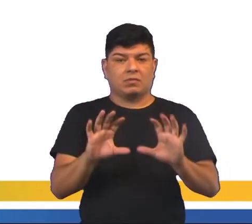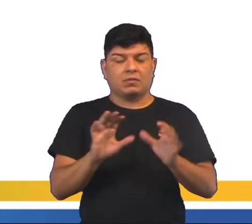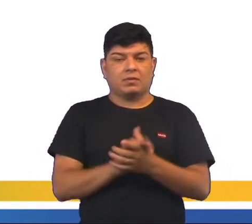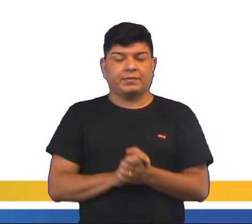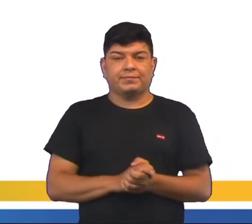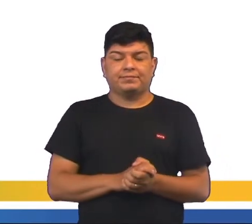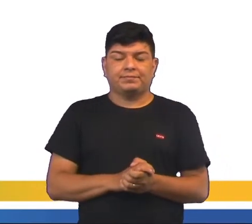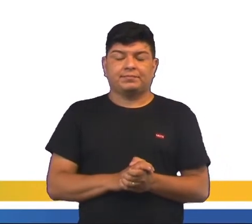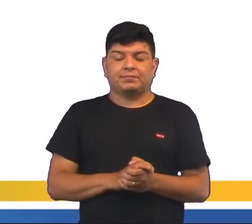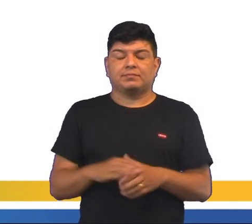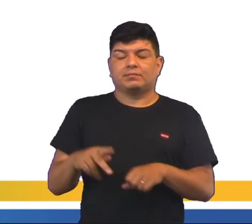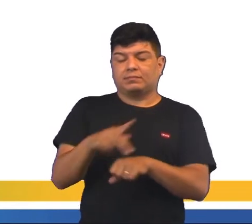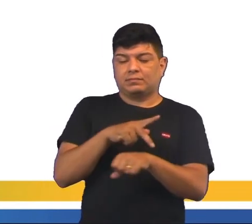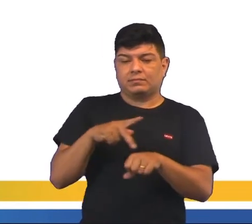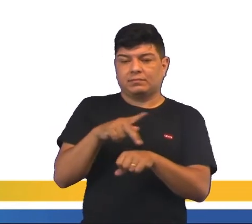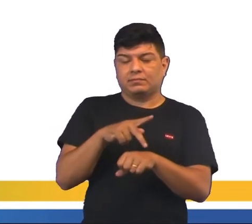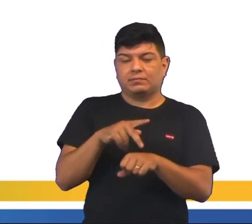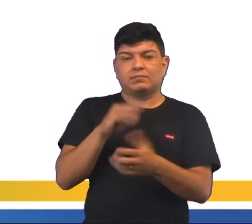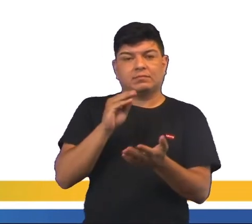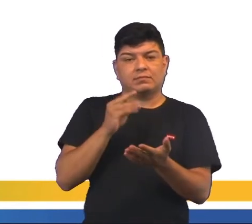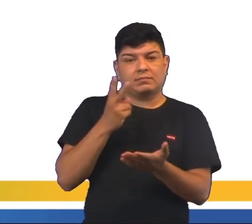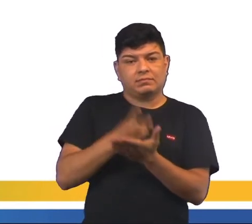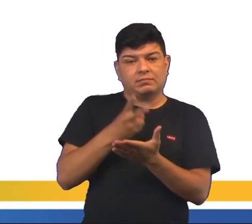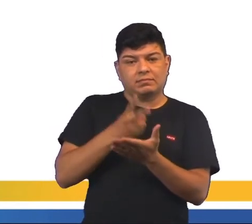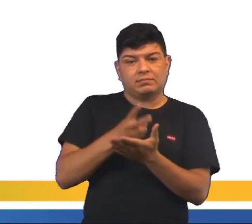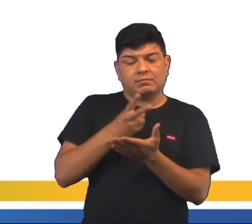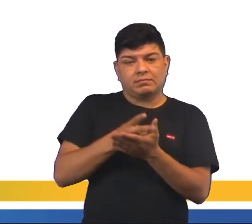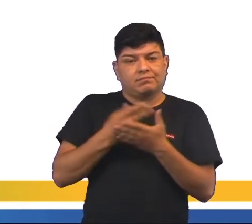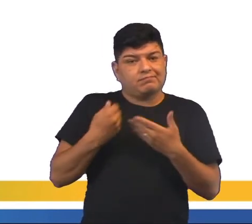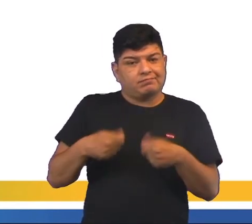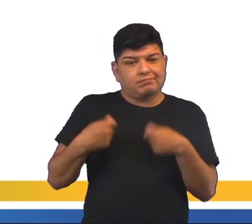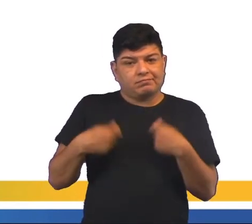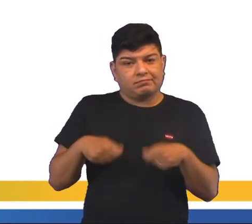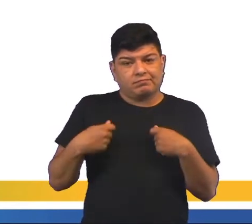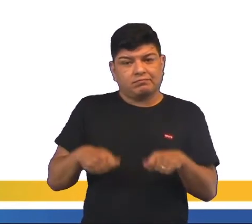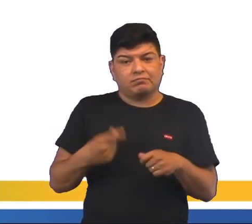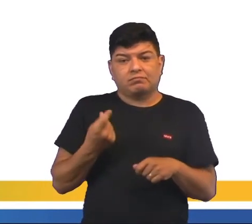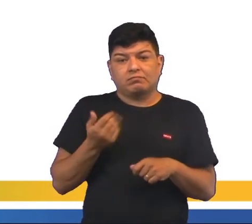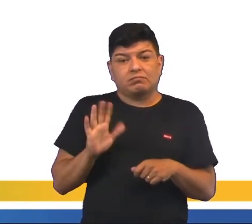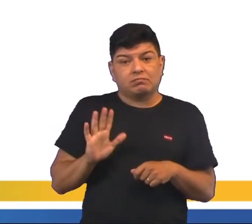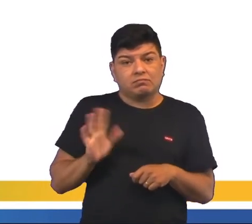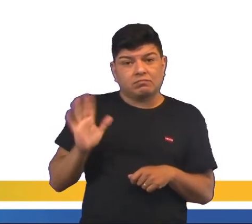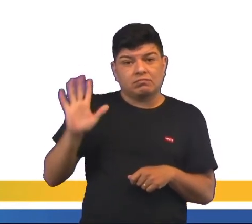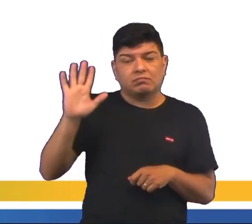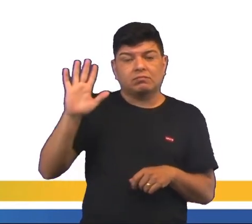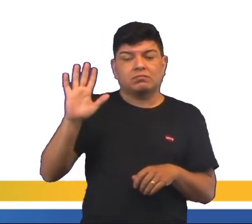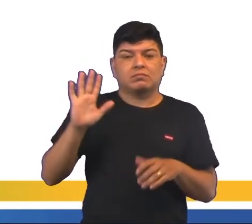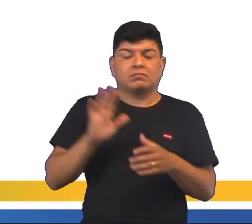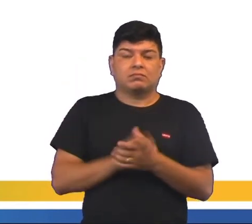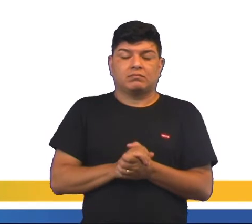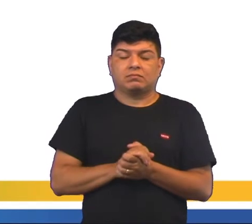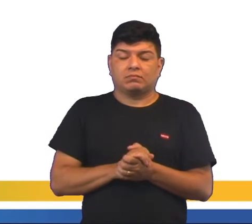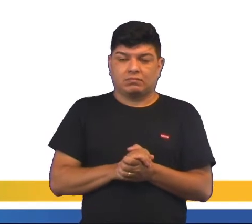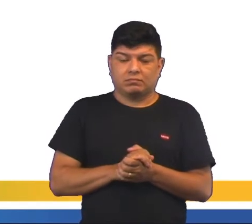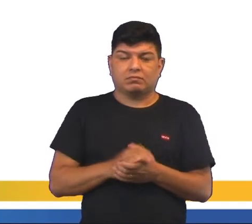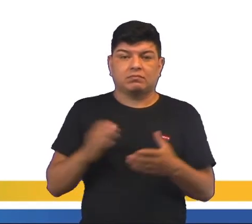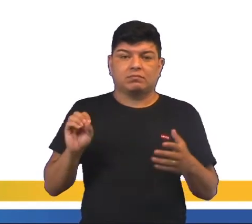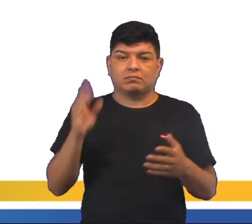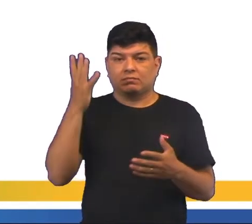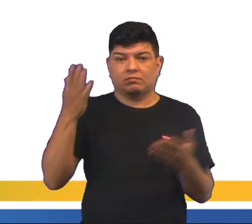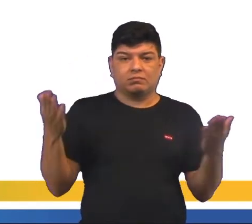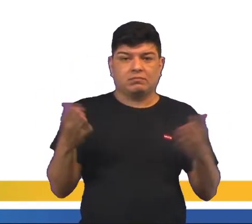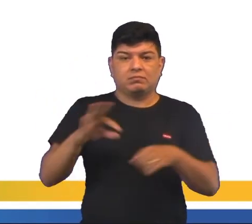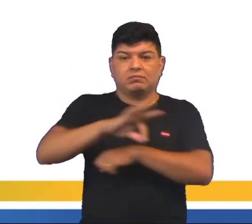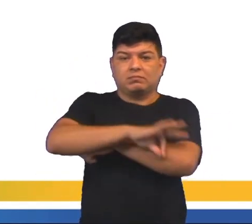seja, muitos desses países ficam sempre dependentes de matéria-prima. Quando os preços dessas commodities estão lá em cima, como acontece